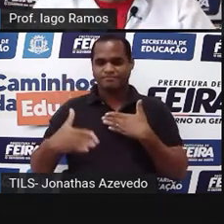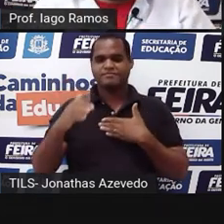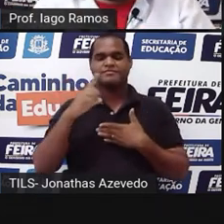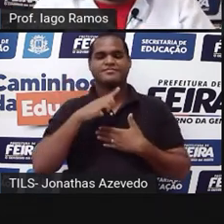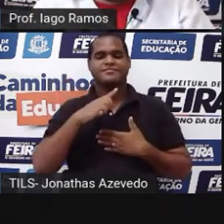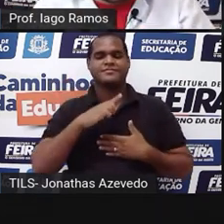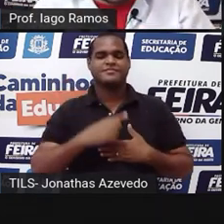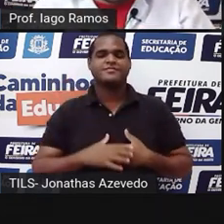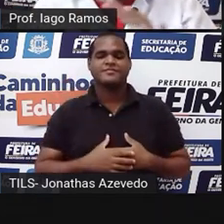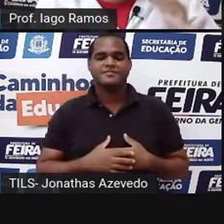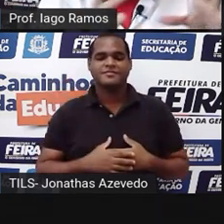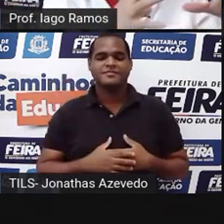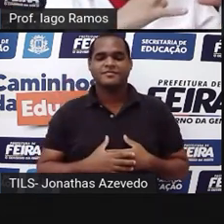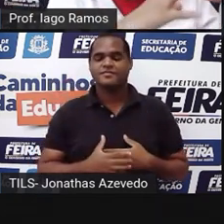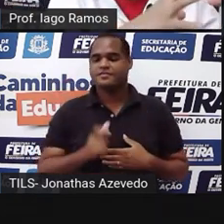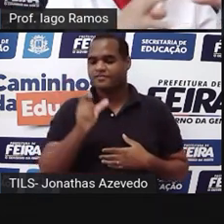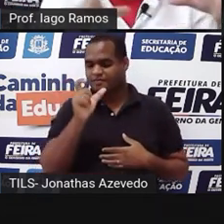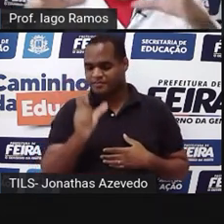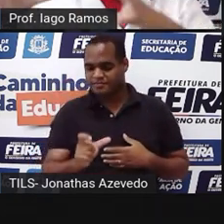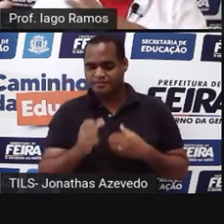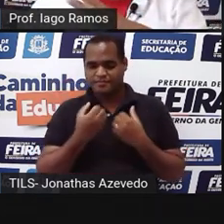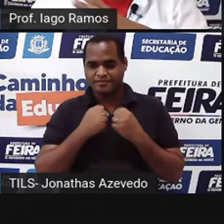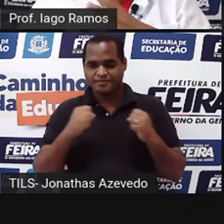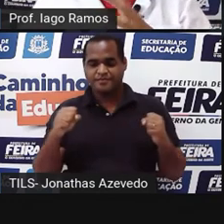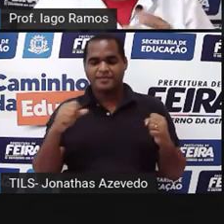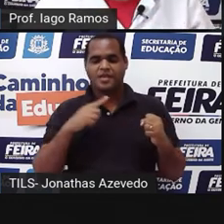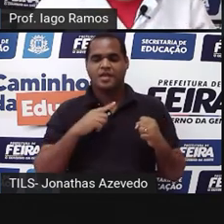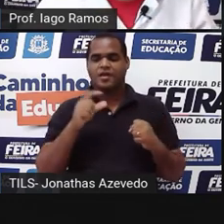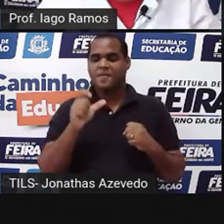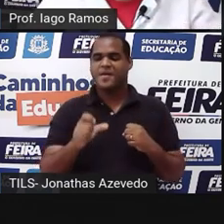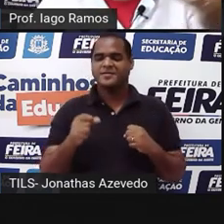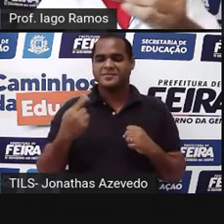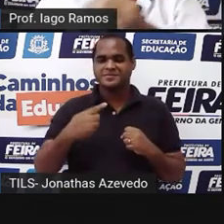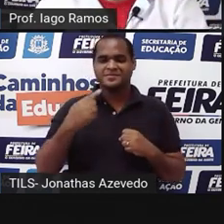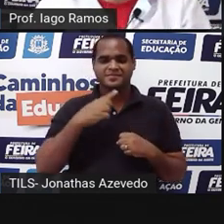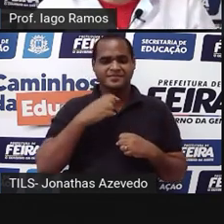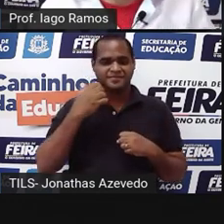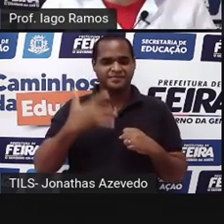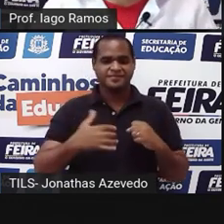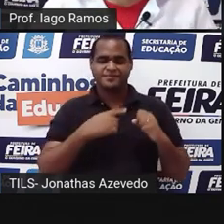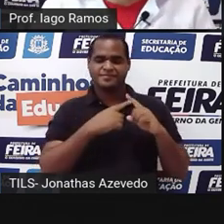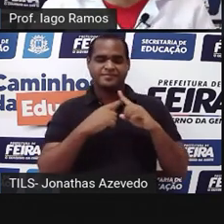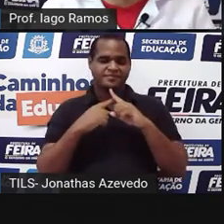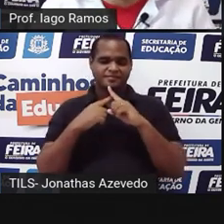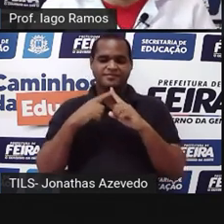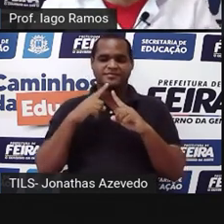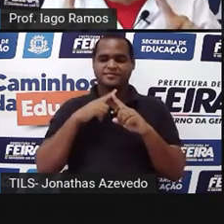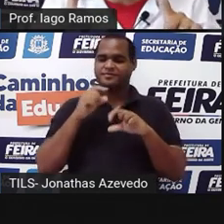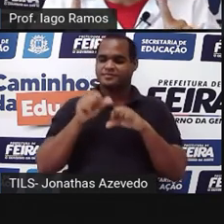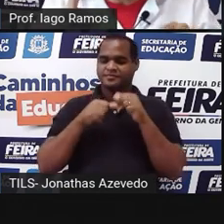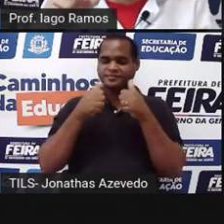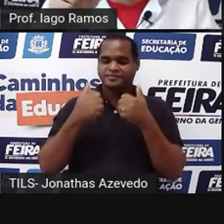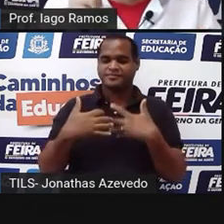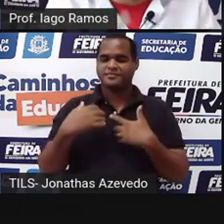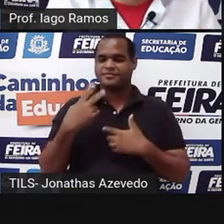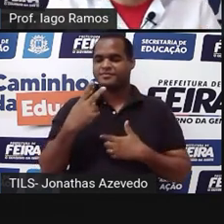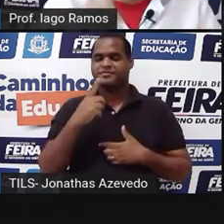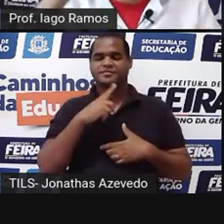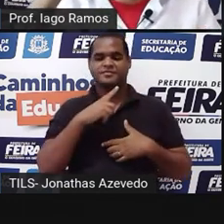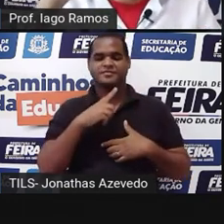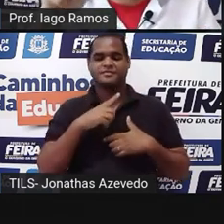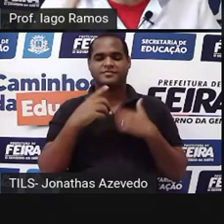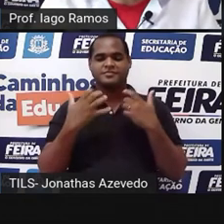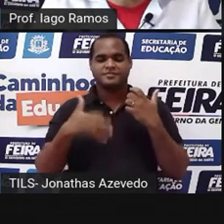imitação, do pequeno para o grande é só eu sair multiplicando os lados por 2. lados